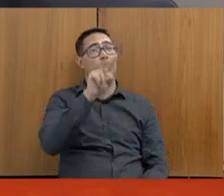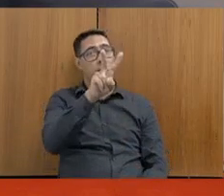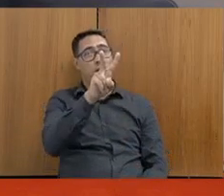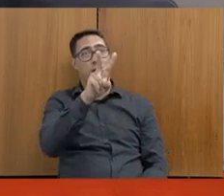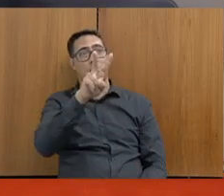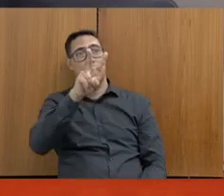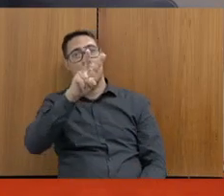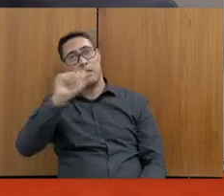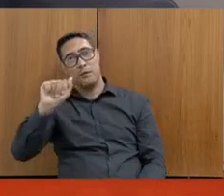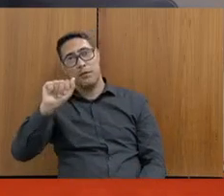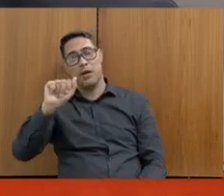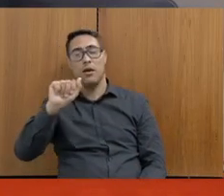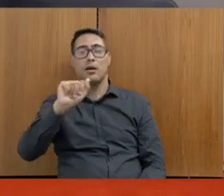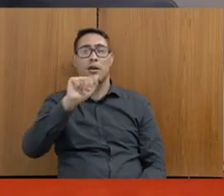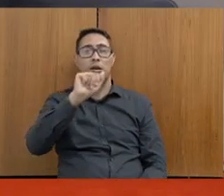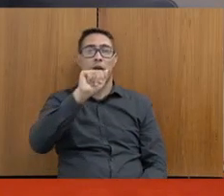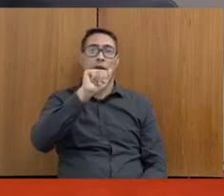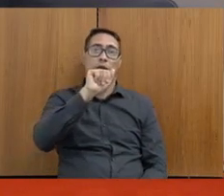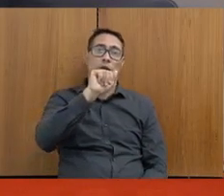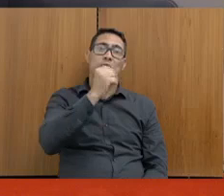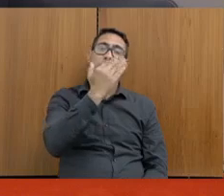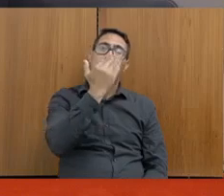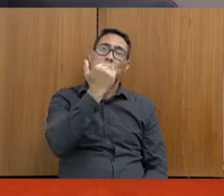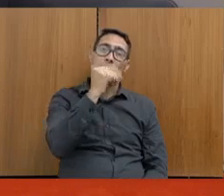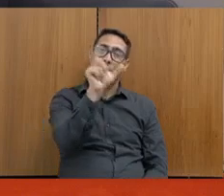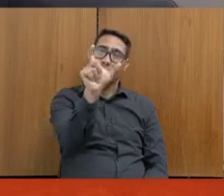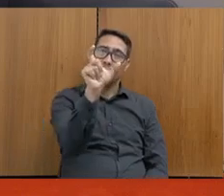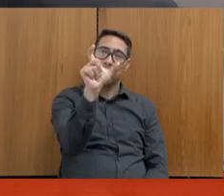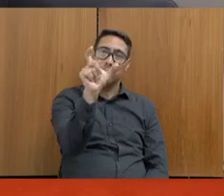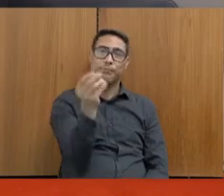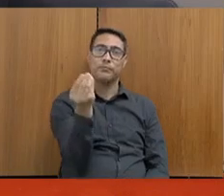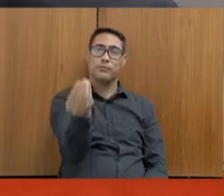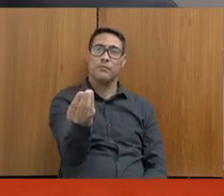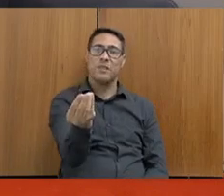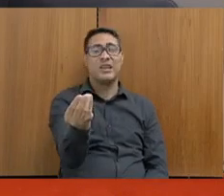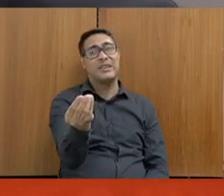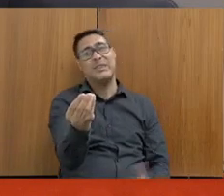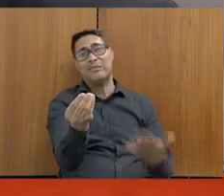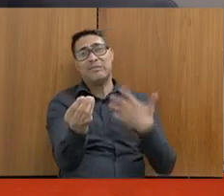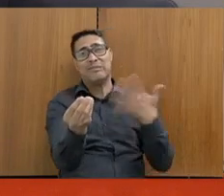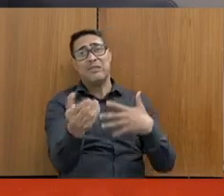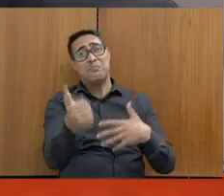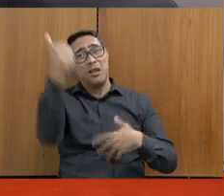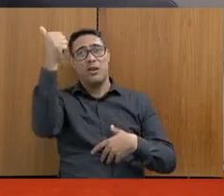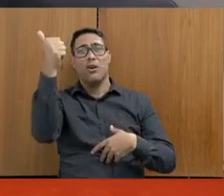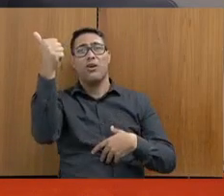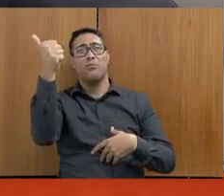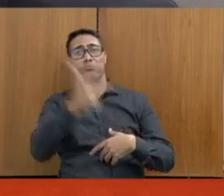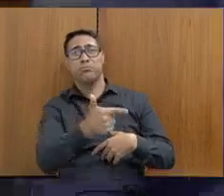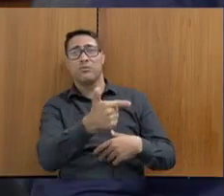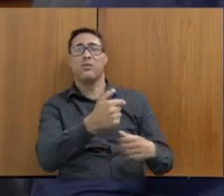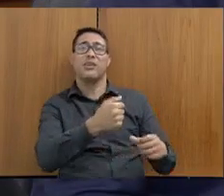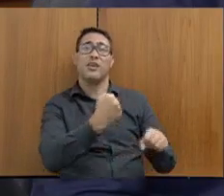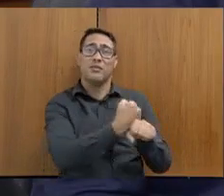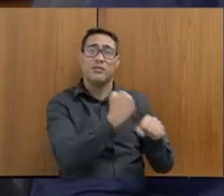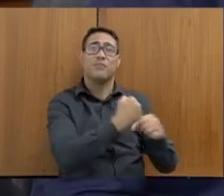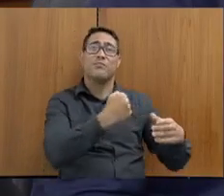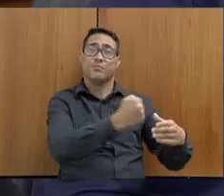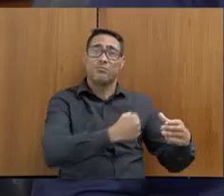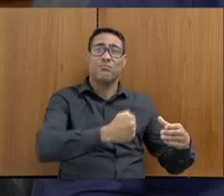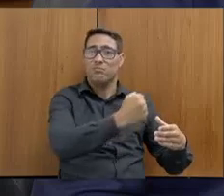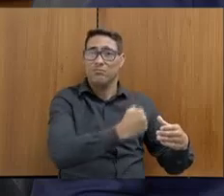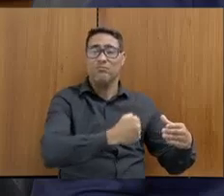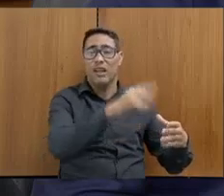Estado fornecer o vaga alimentação para os policiais penais ao invés de construir os refeitórios dentro das penitenciárias. Sim. Esse também,